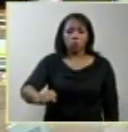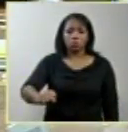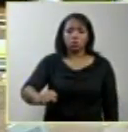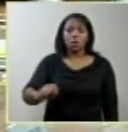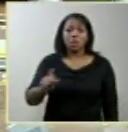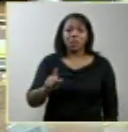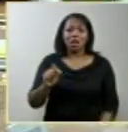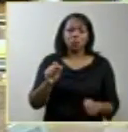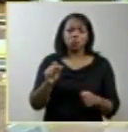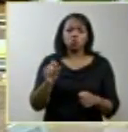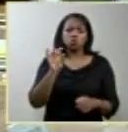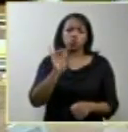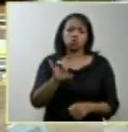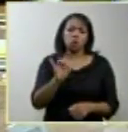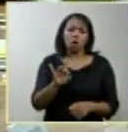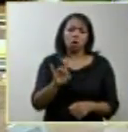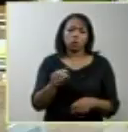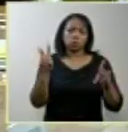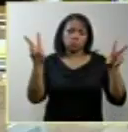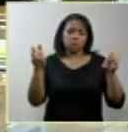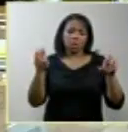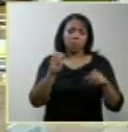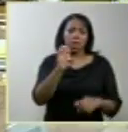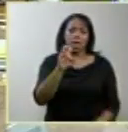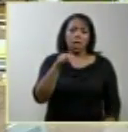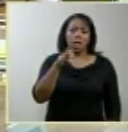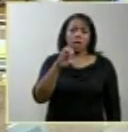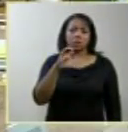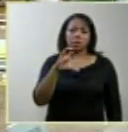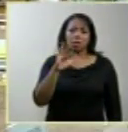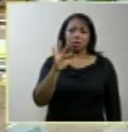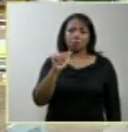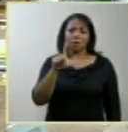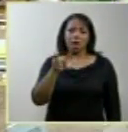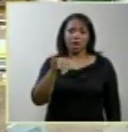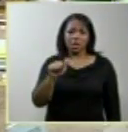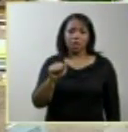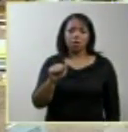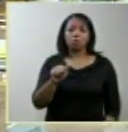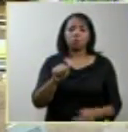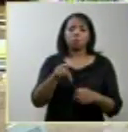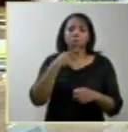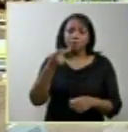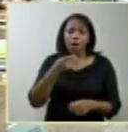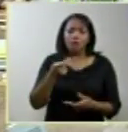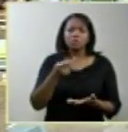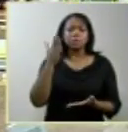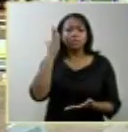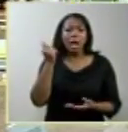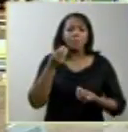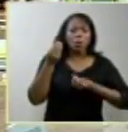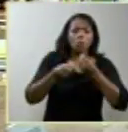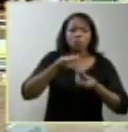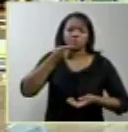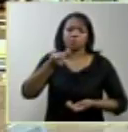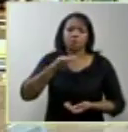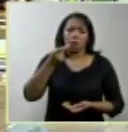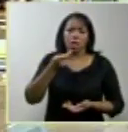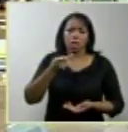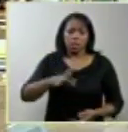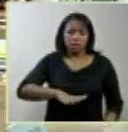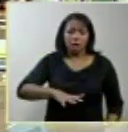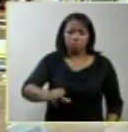relativos à anencefalia mas apenas porque a questão foi suscitada pelo nosso ministro relator sabe dizer a incidência de